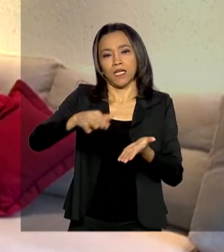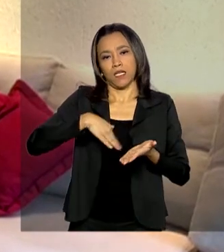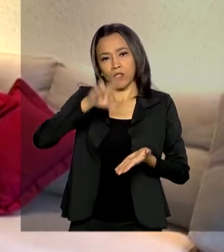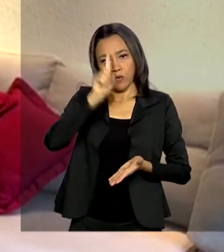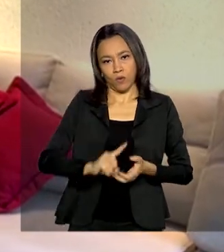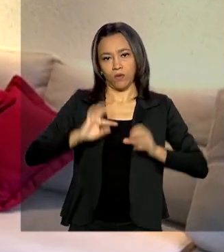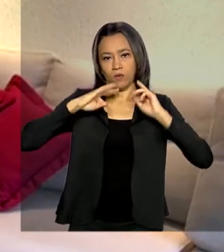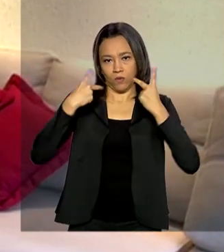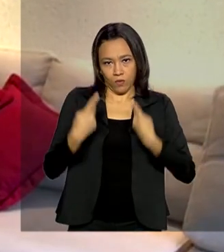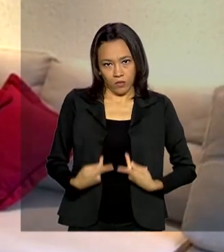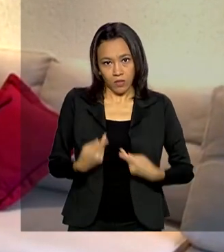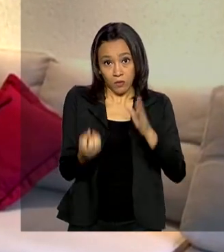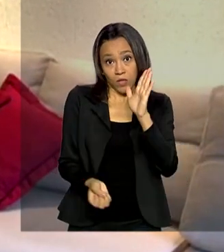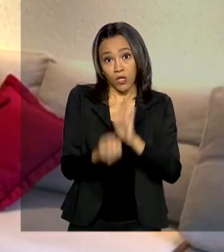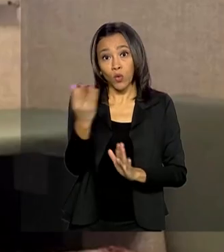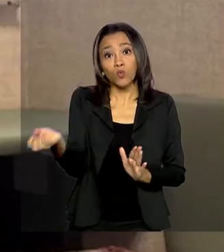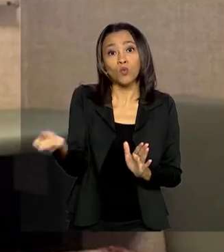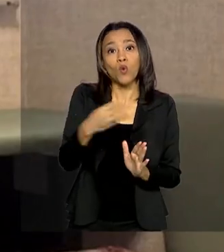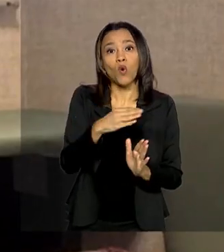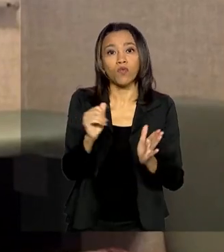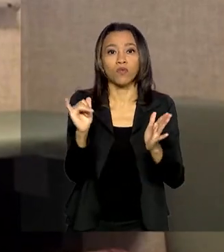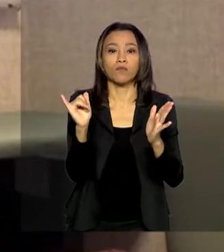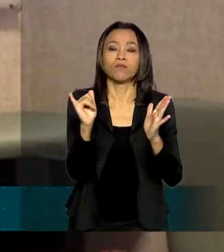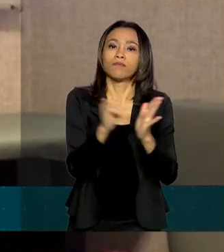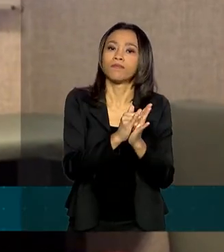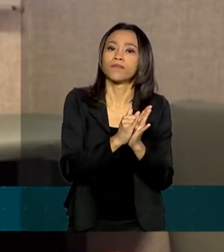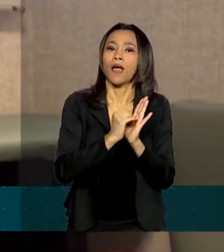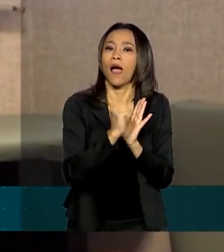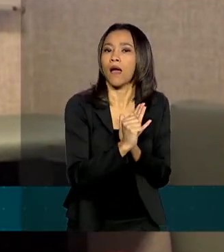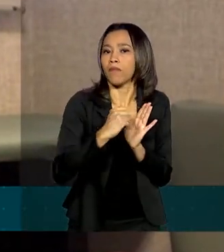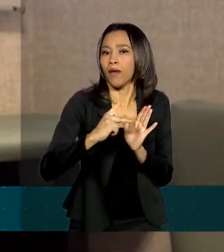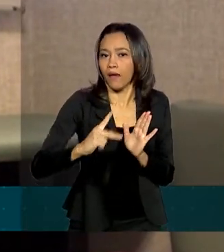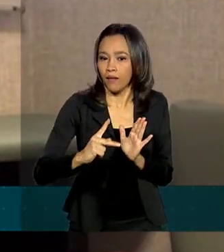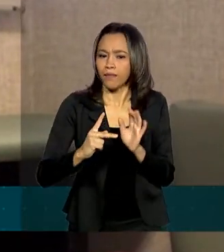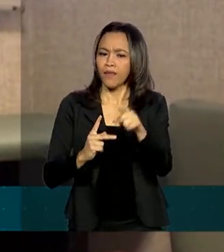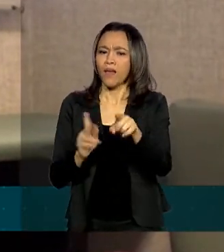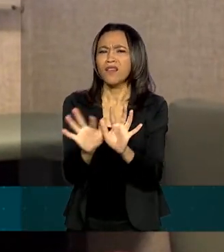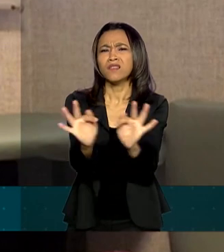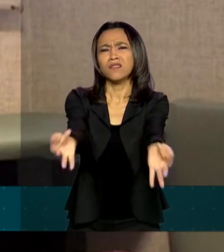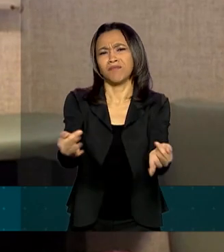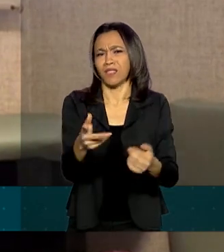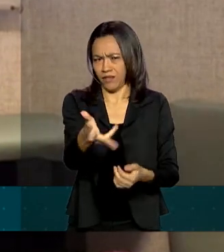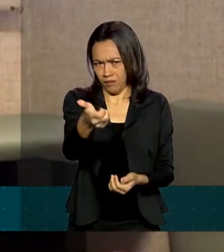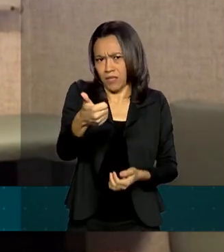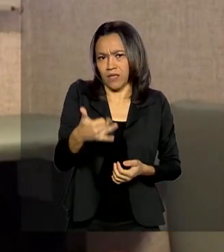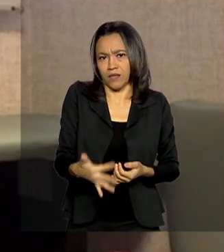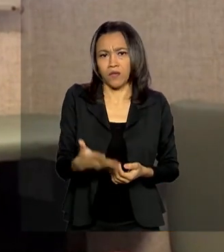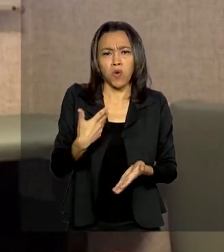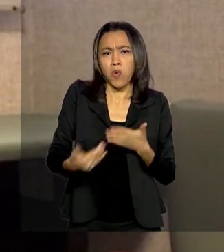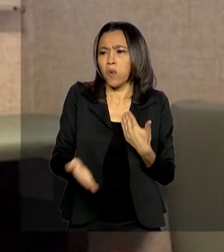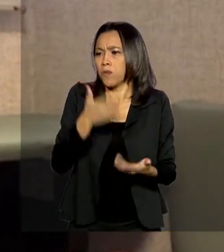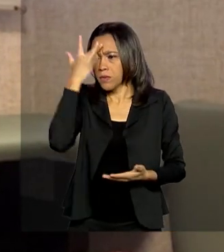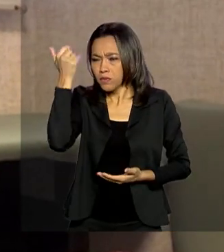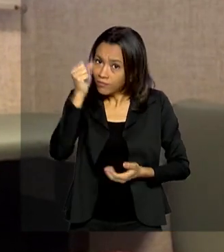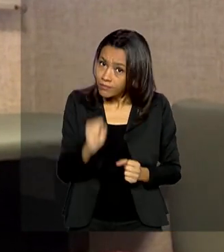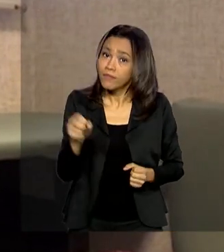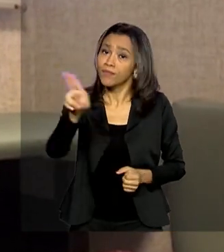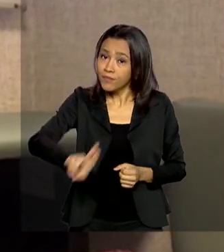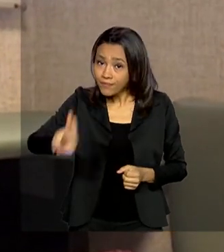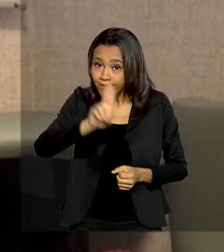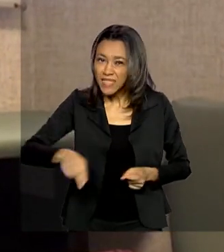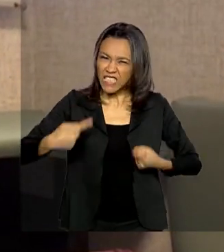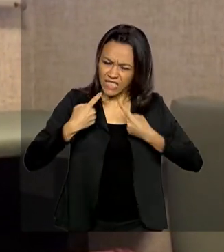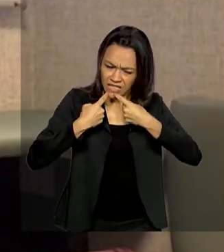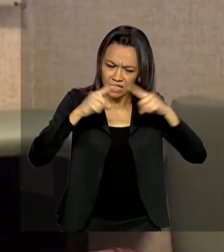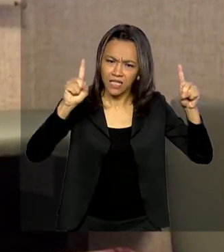criou um novo aplicativo. O aplicativo é simples e qualquer pessoa pode utilizar e fazer sua denúncia ou obter